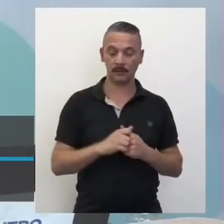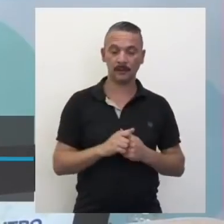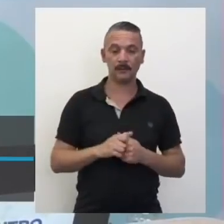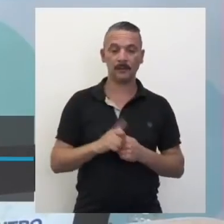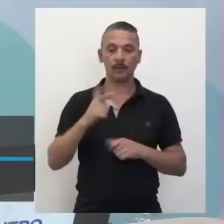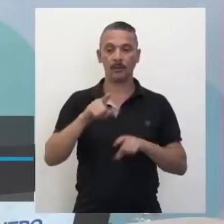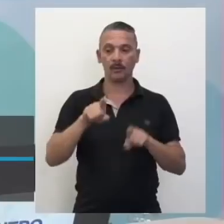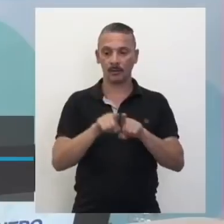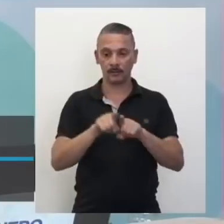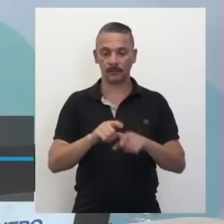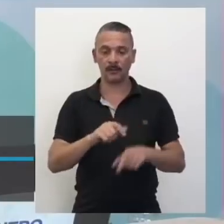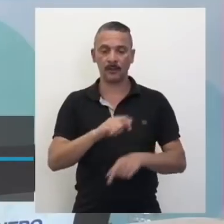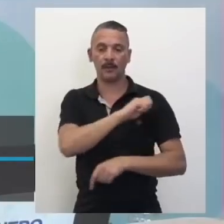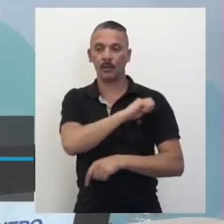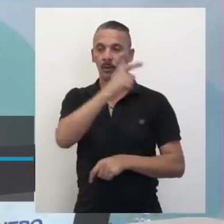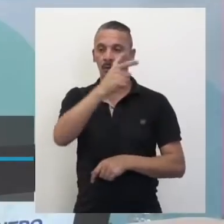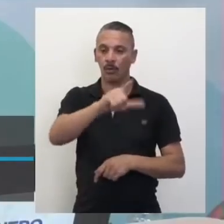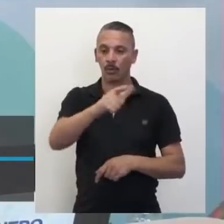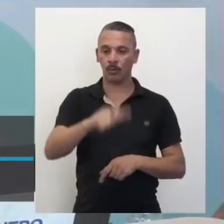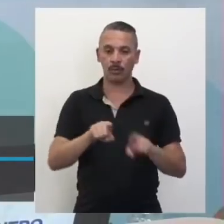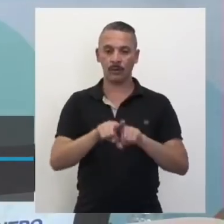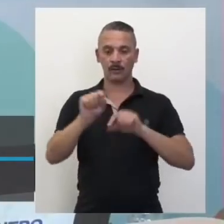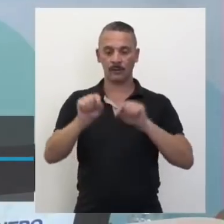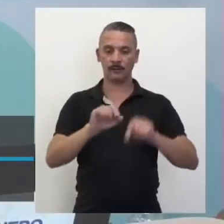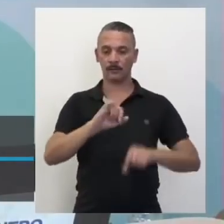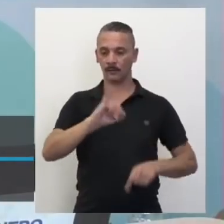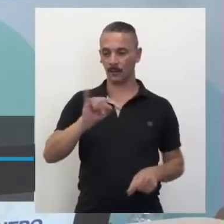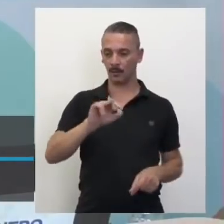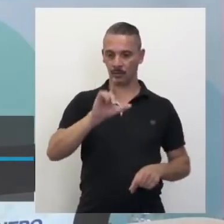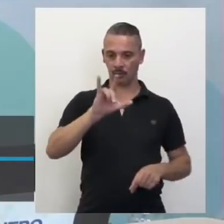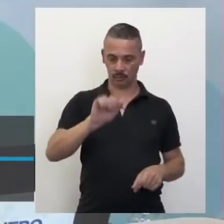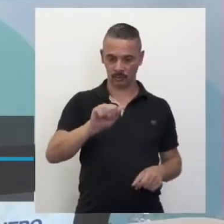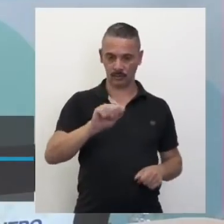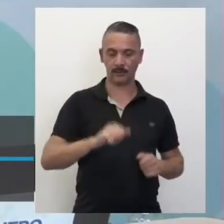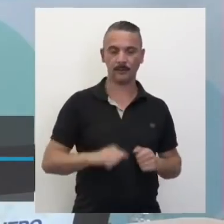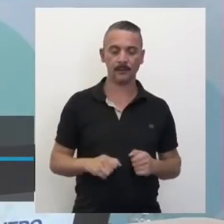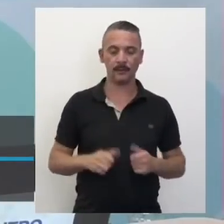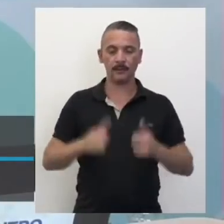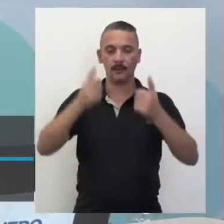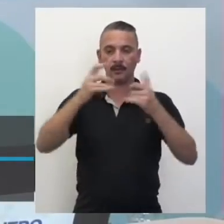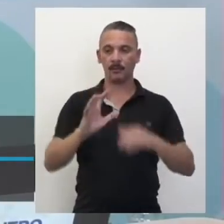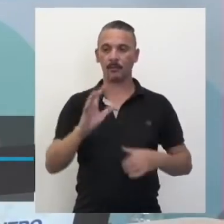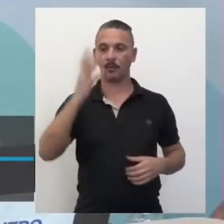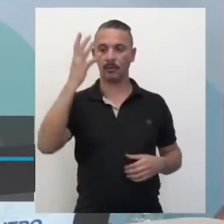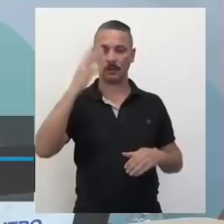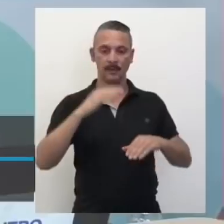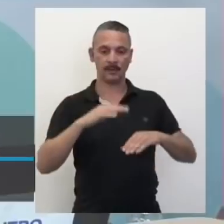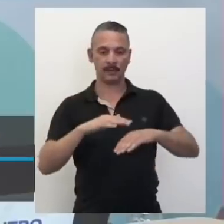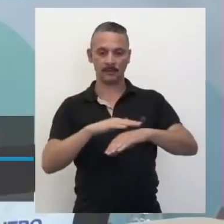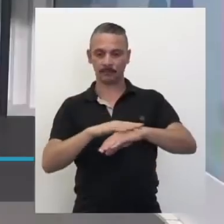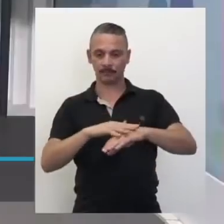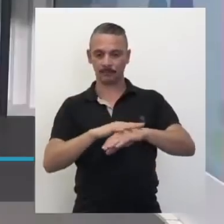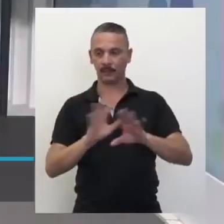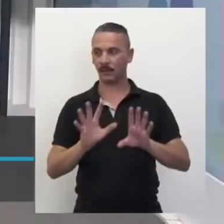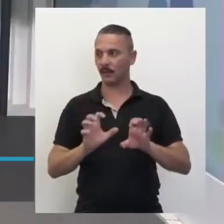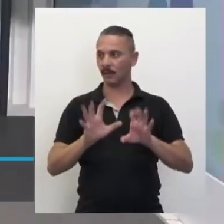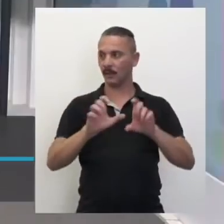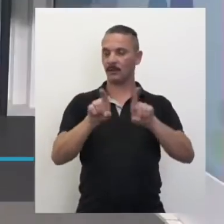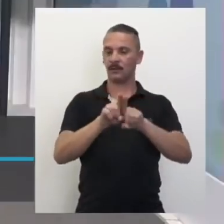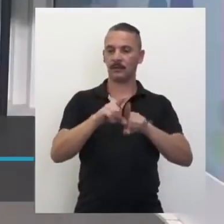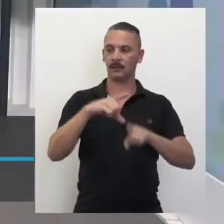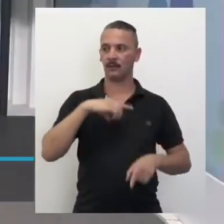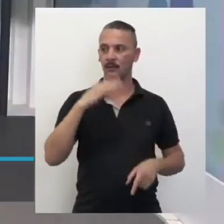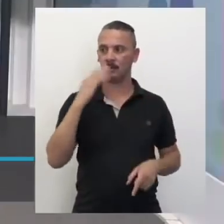eu ver se eu acho alguma de aluno, né? Se não, aqui ó, a Júlia Paula pode causar câncer de pele. Alunos da escola